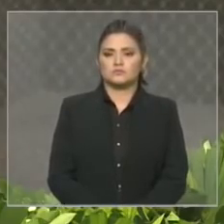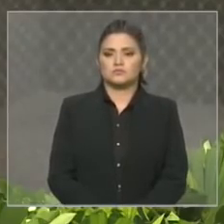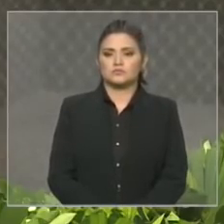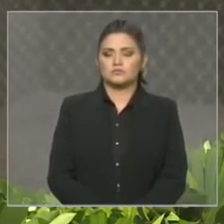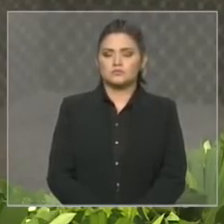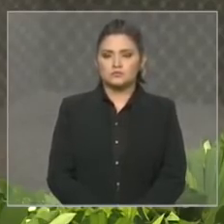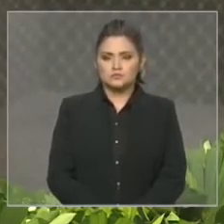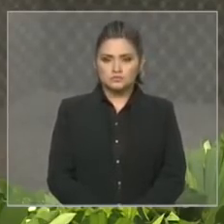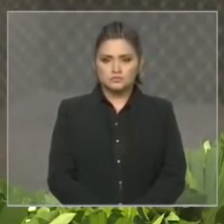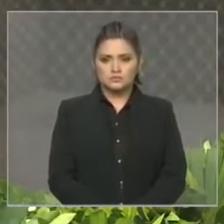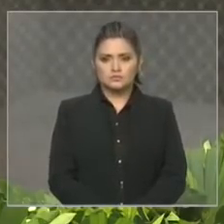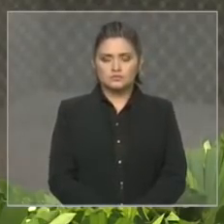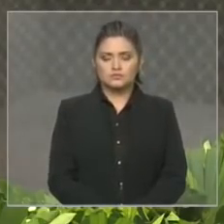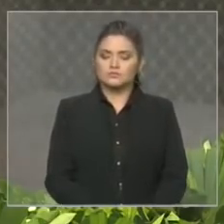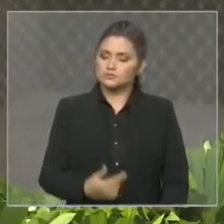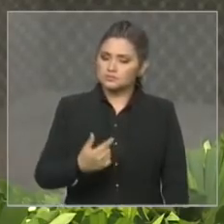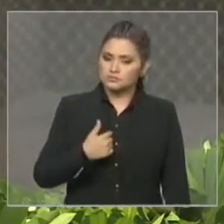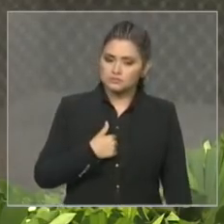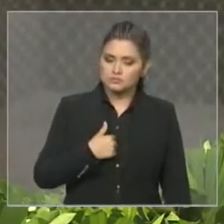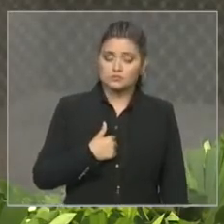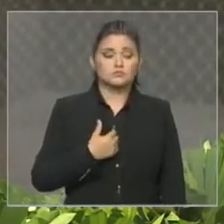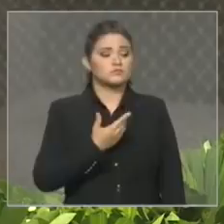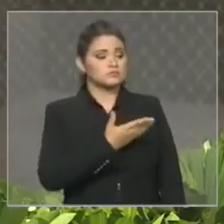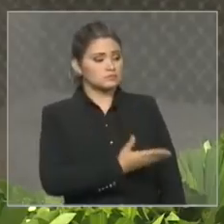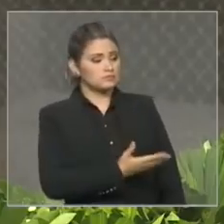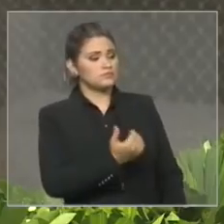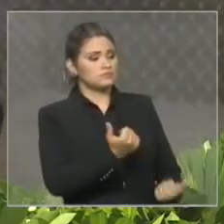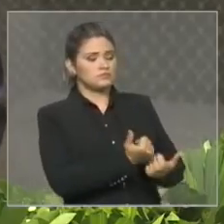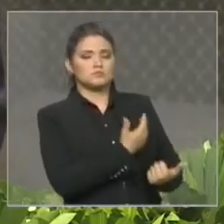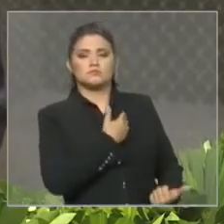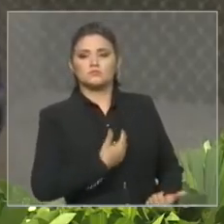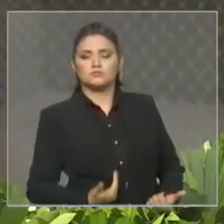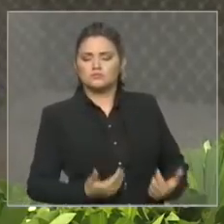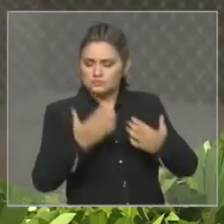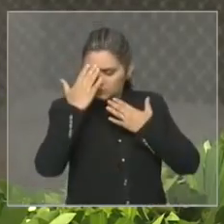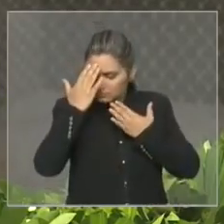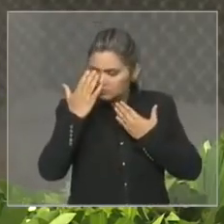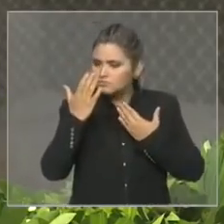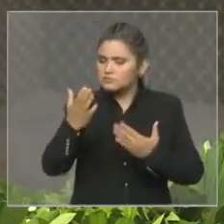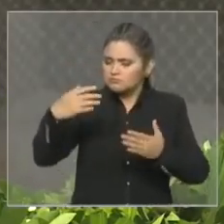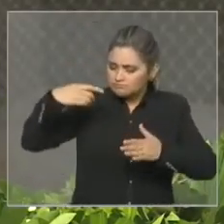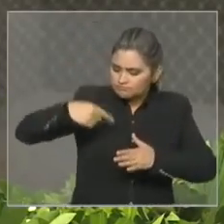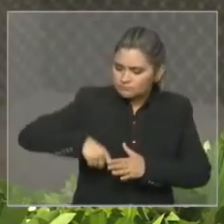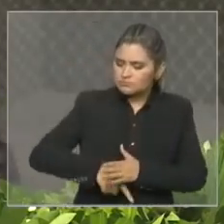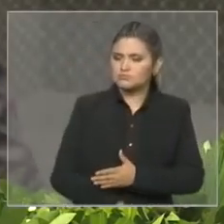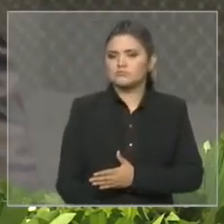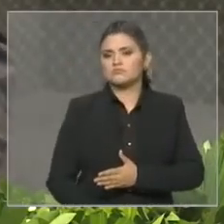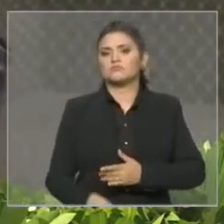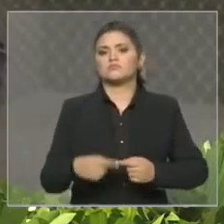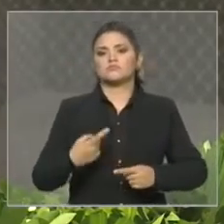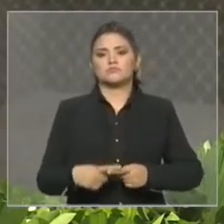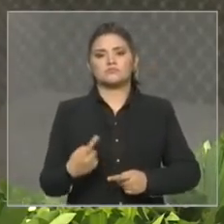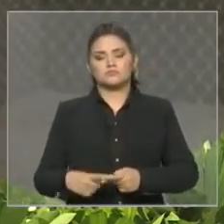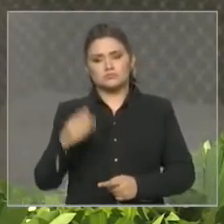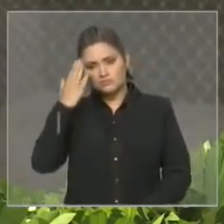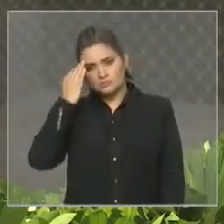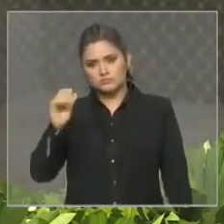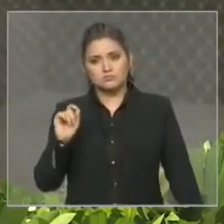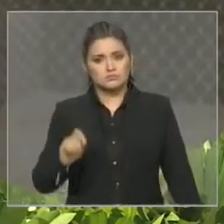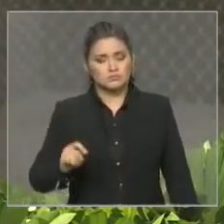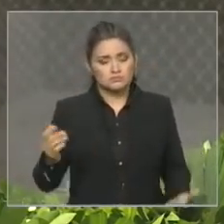E eu e o vice-governador Carlos Brandão gostaríamos de agradecer muito, porque sabemos que neste dia,